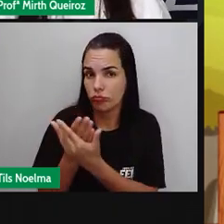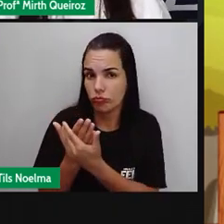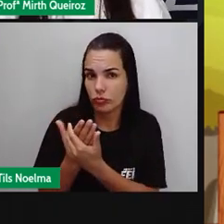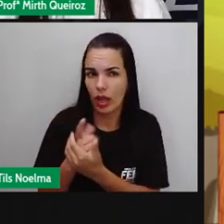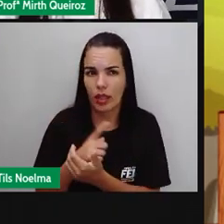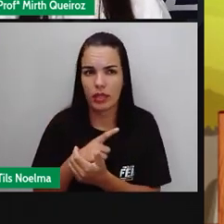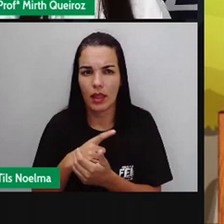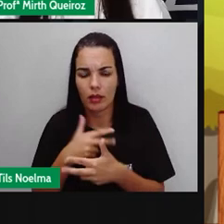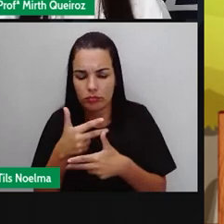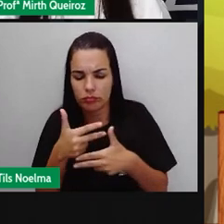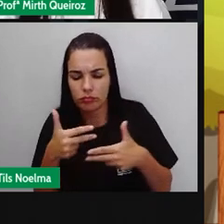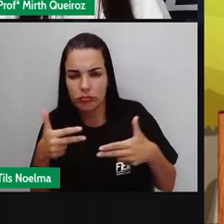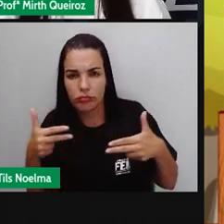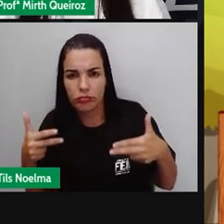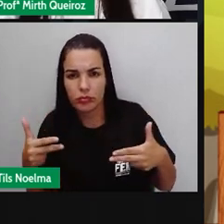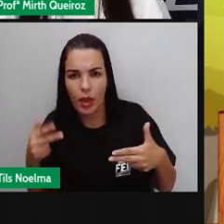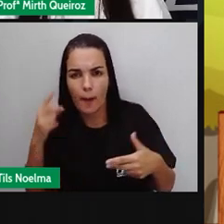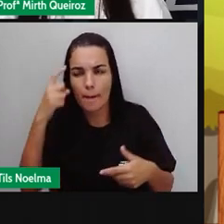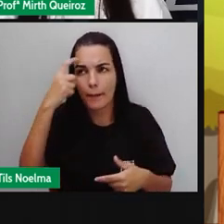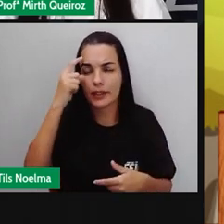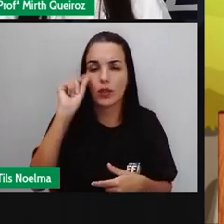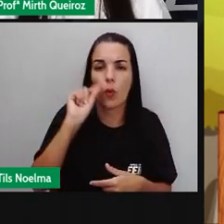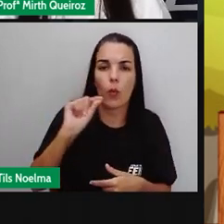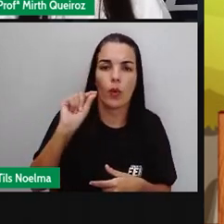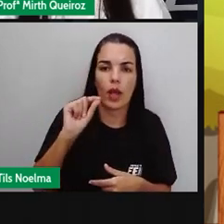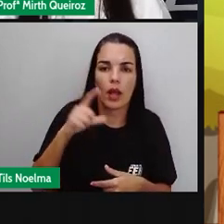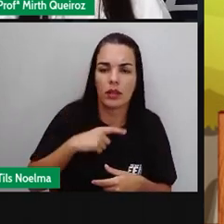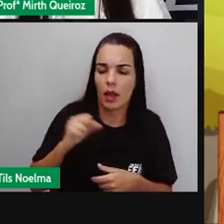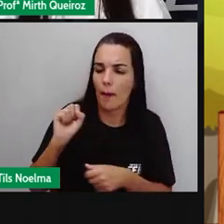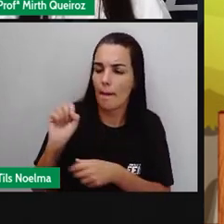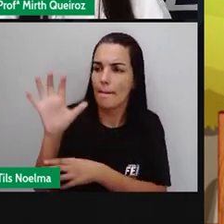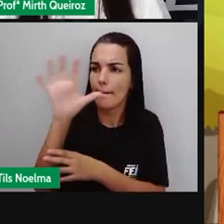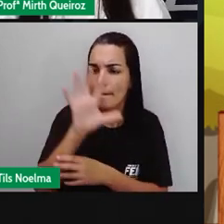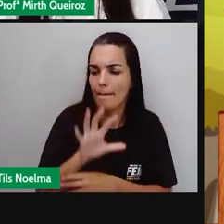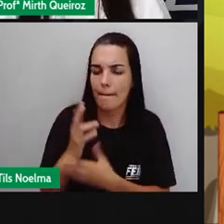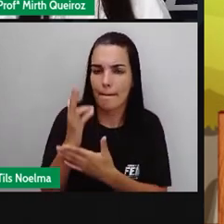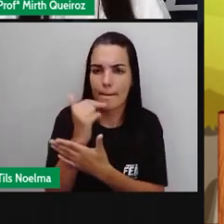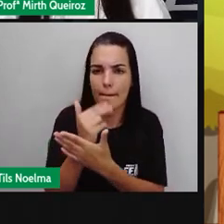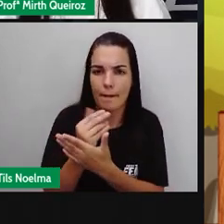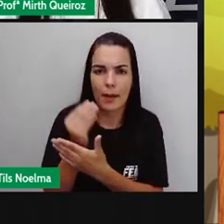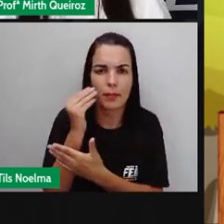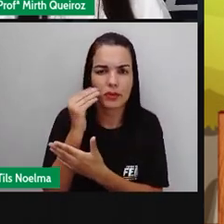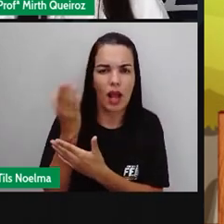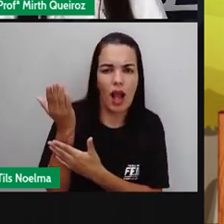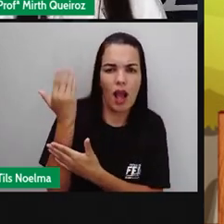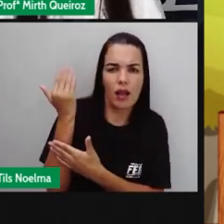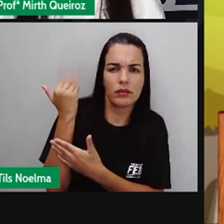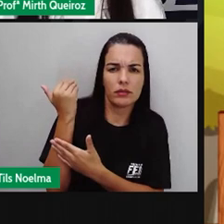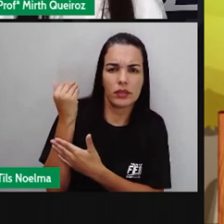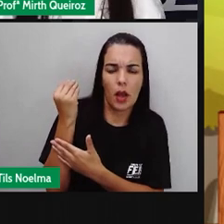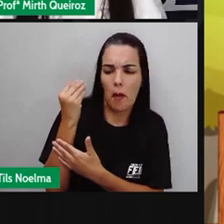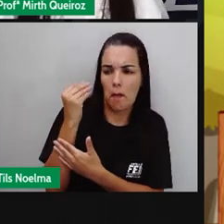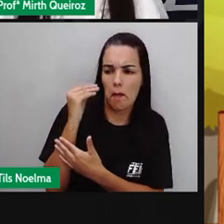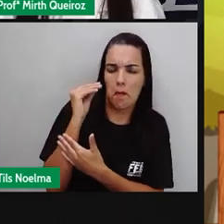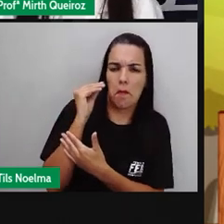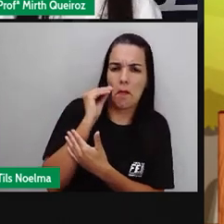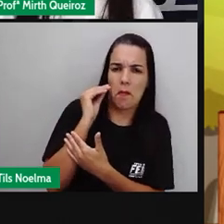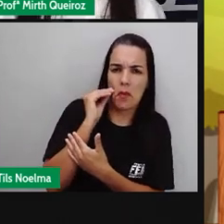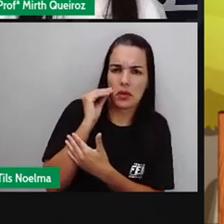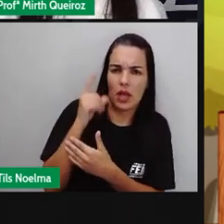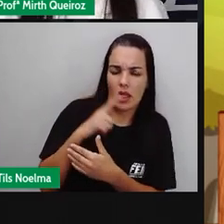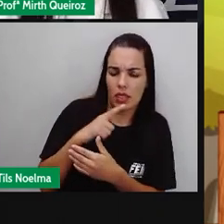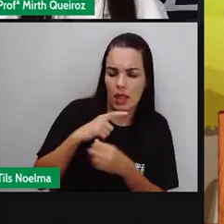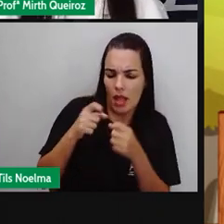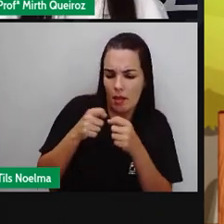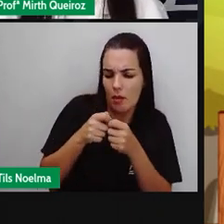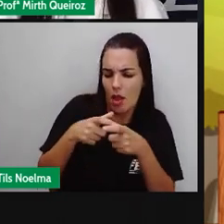elementos cartográficos, pense. Os mapas apresentados anteriormente, eles representam uma mesma extensão